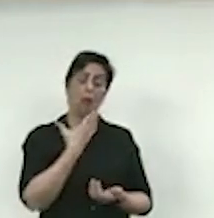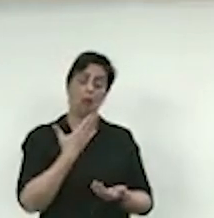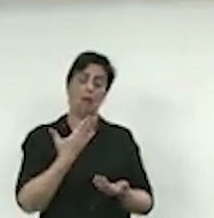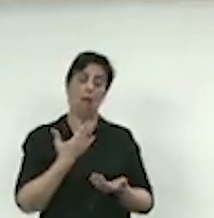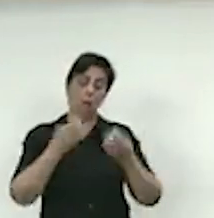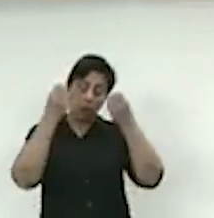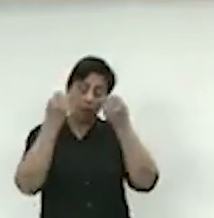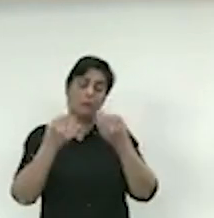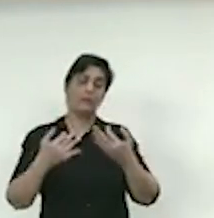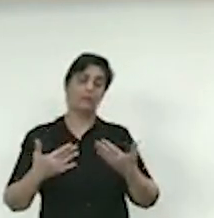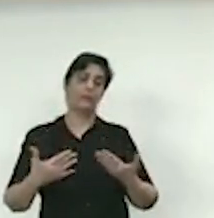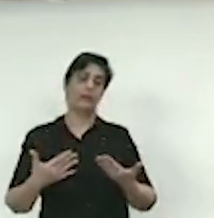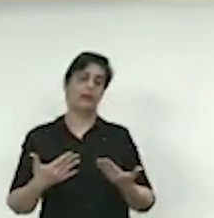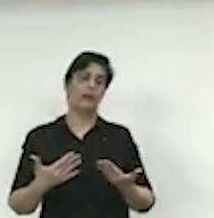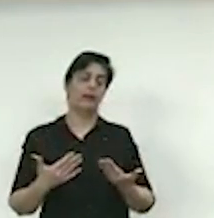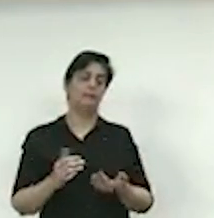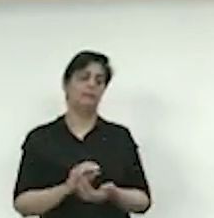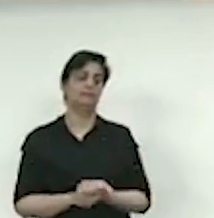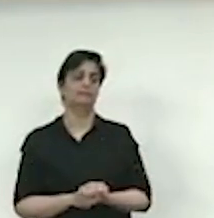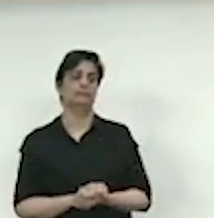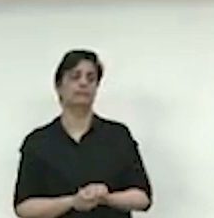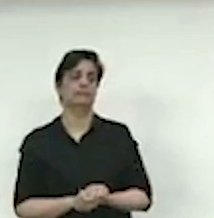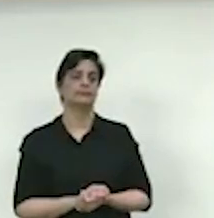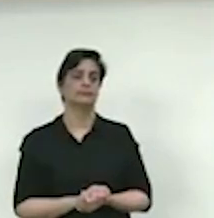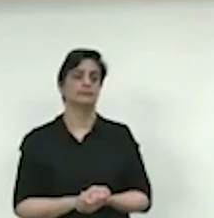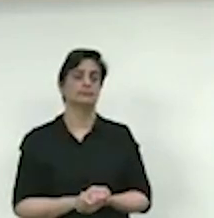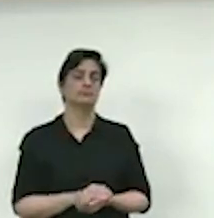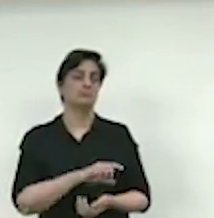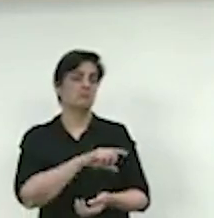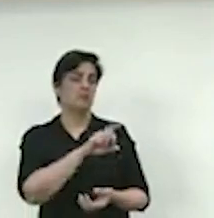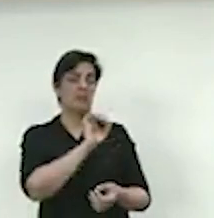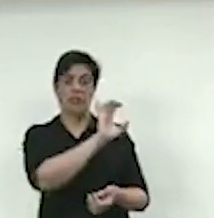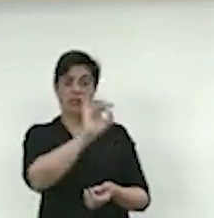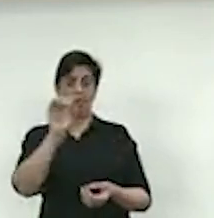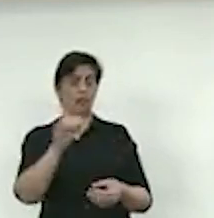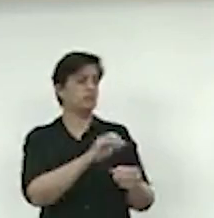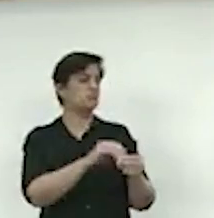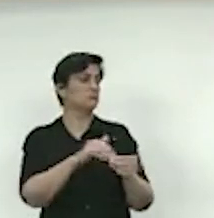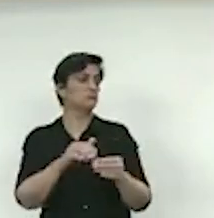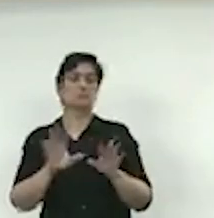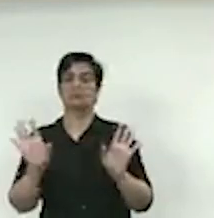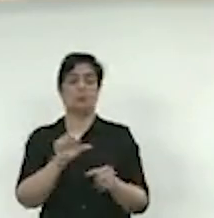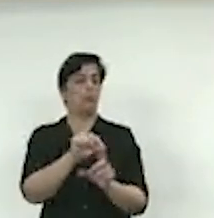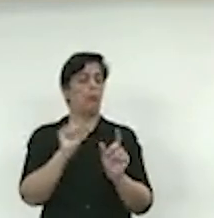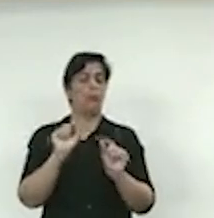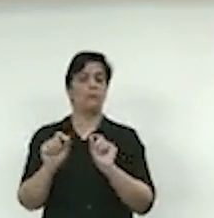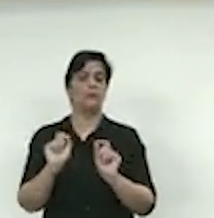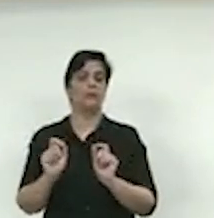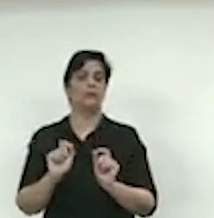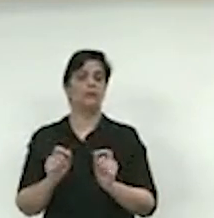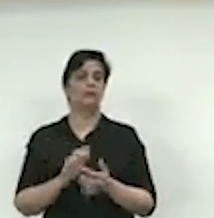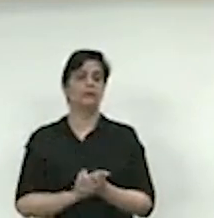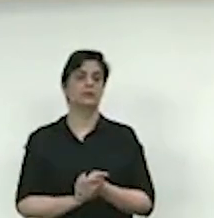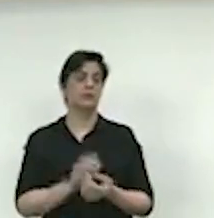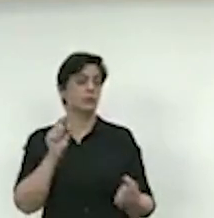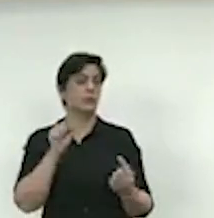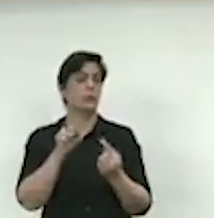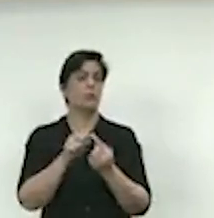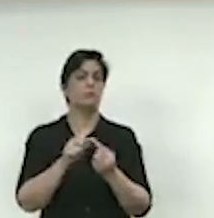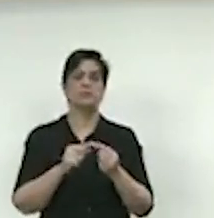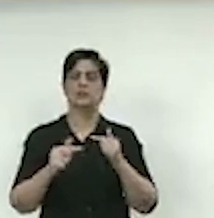para os novos pares, e aí cada um vota como quiser, a intenção é realmente fortalecer o trabalho